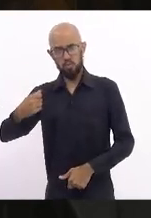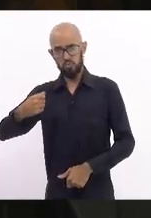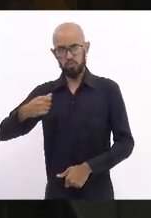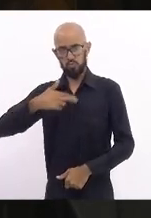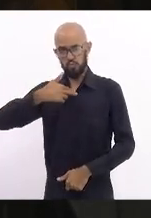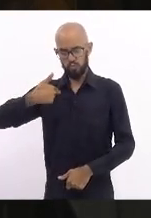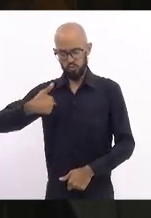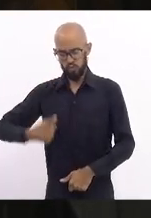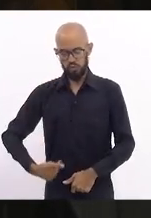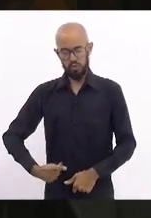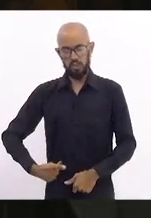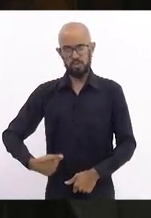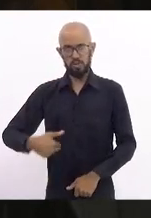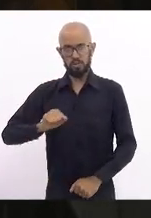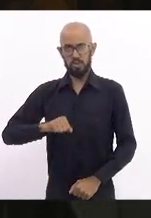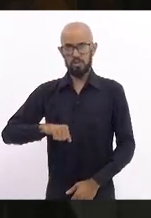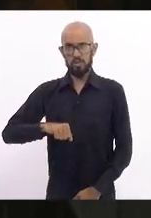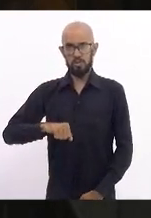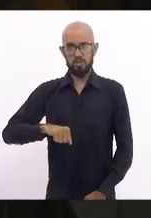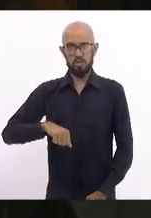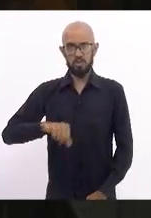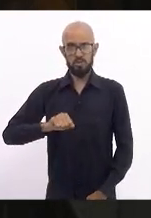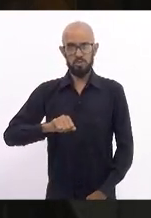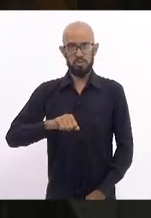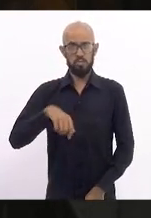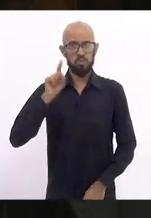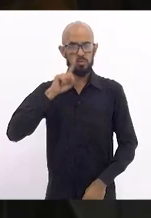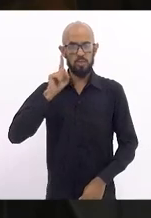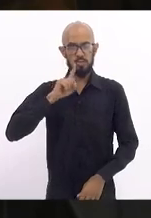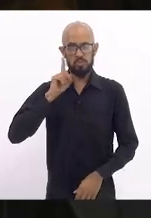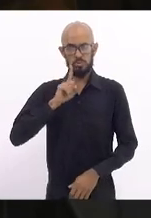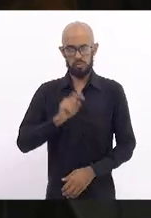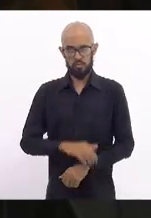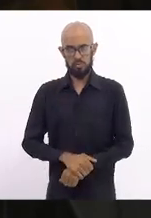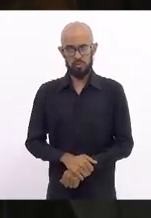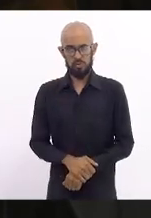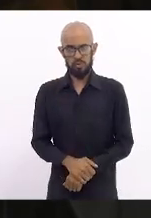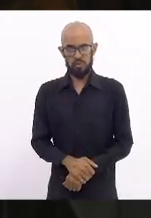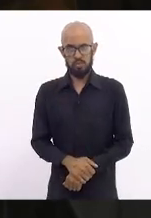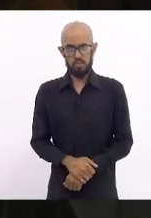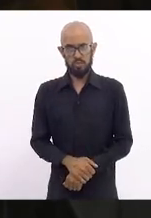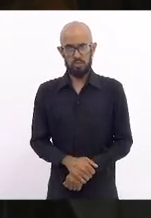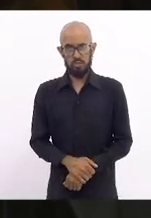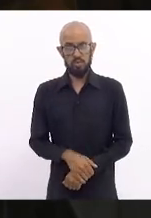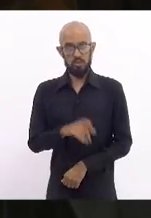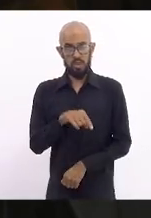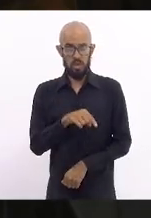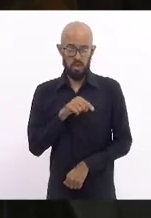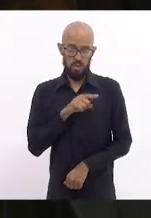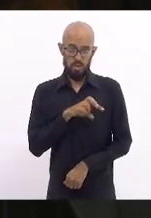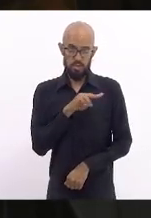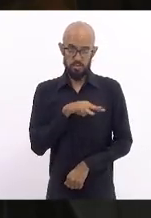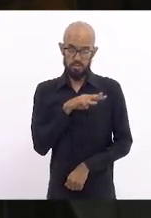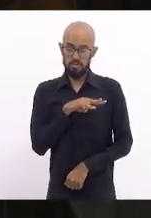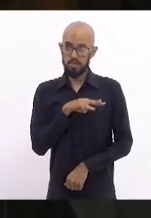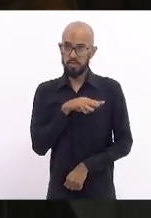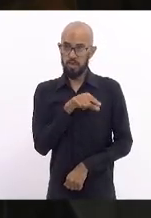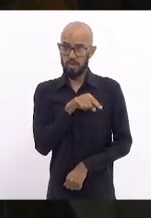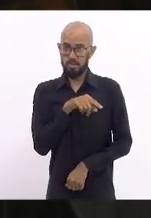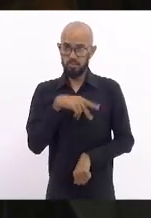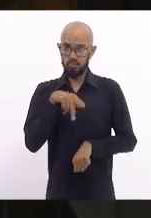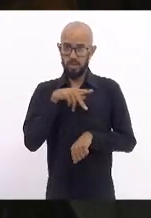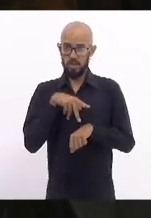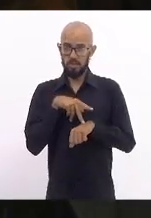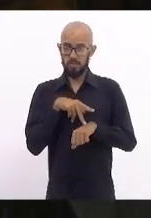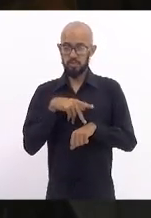chinês e o americano. E são eles os países